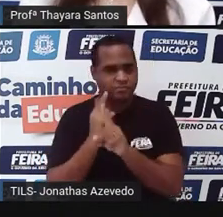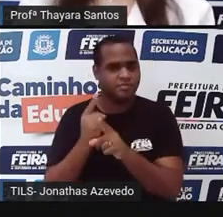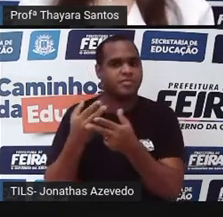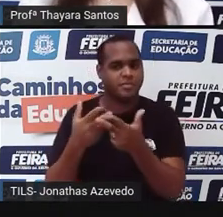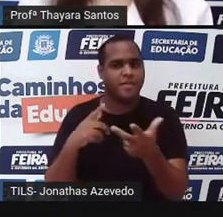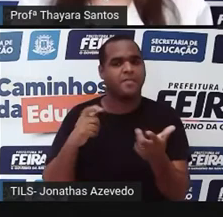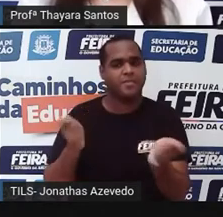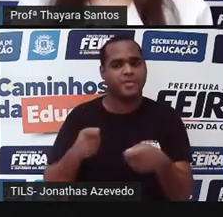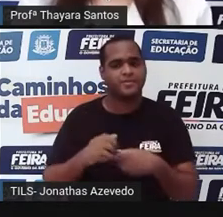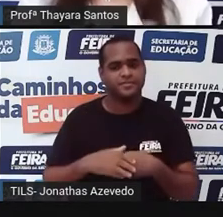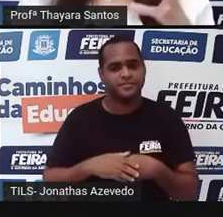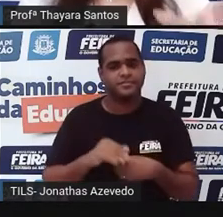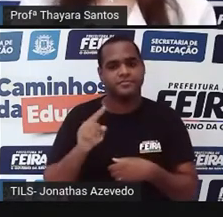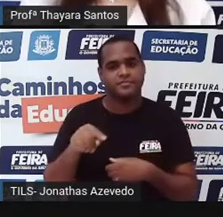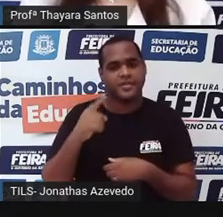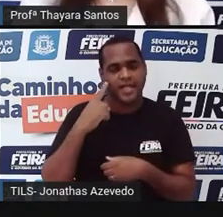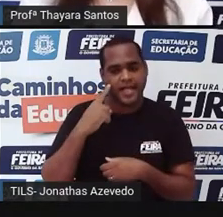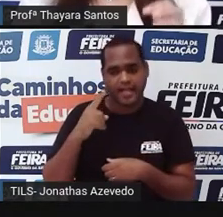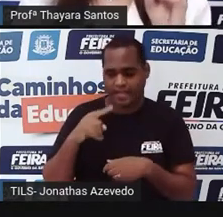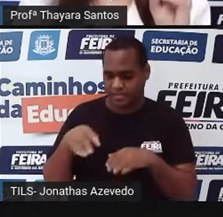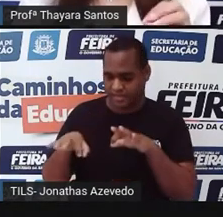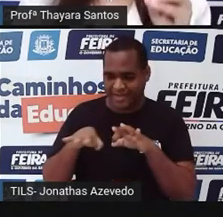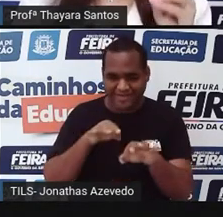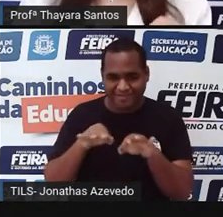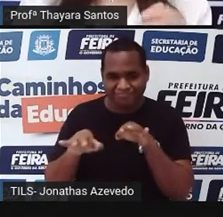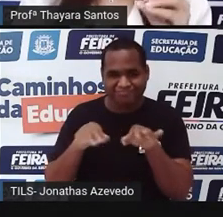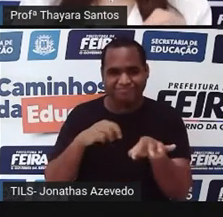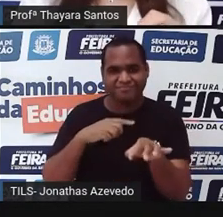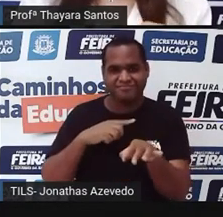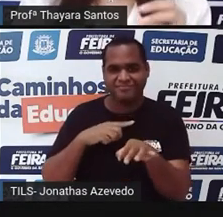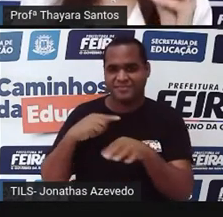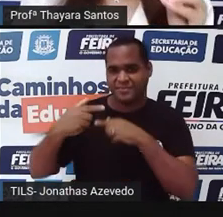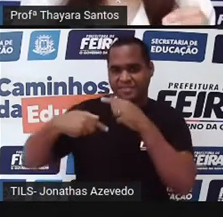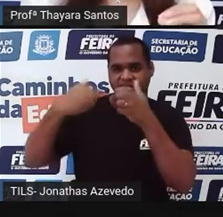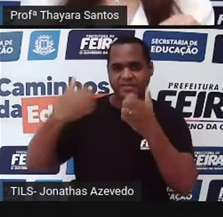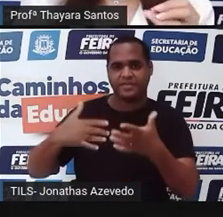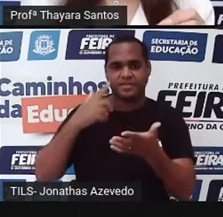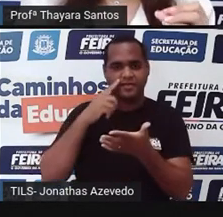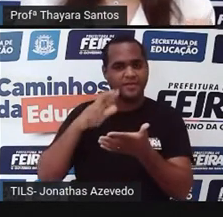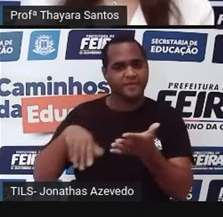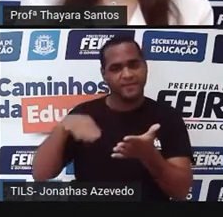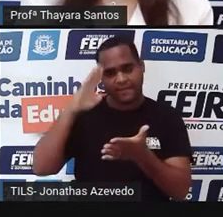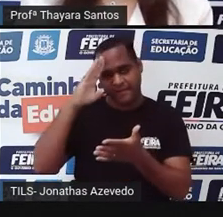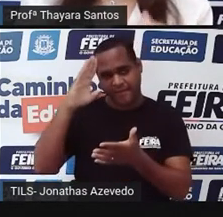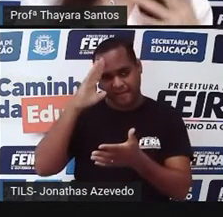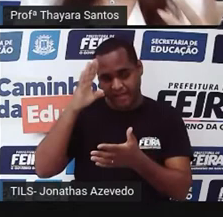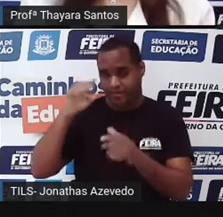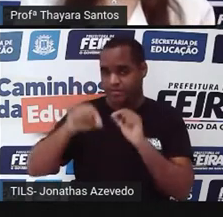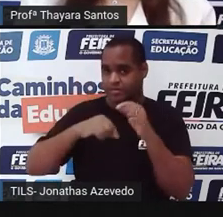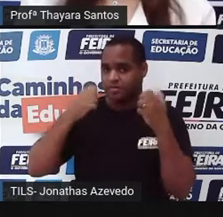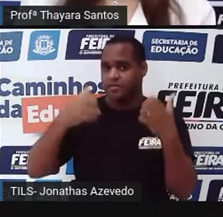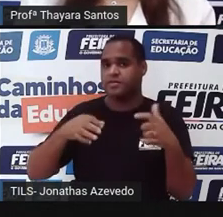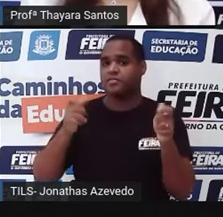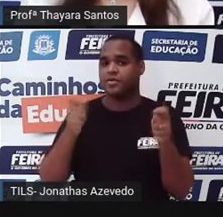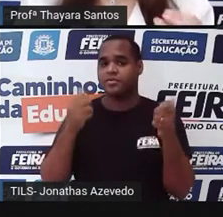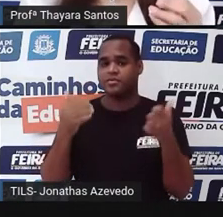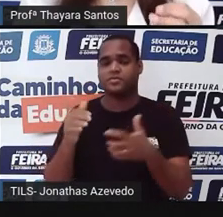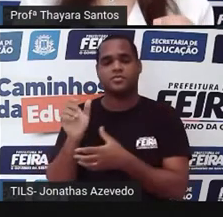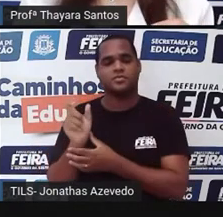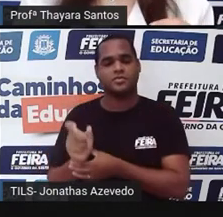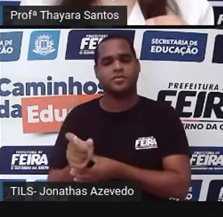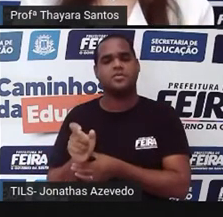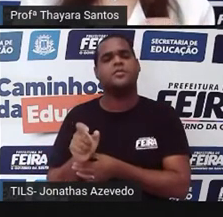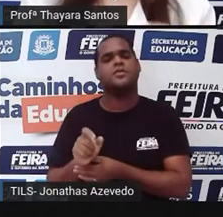E essa engenharia genética consiste nessa manipulação direta desses genes, desse organismo,